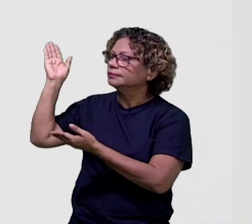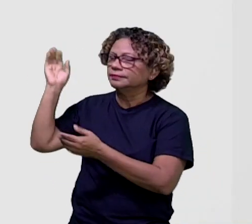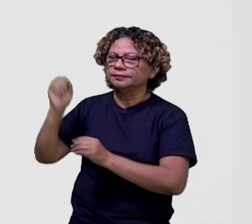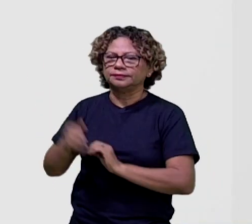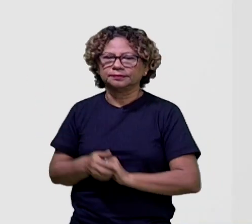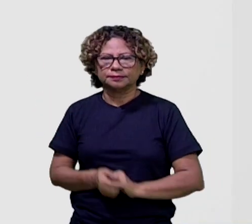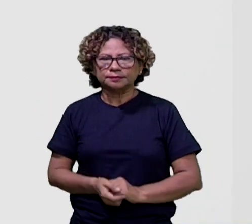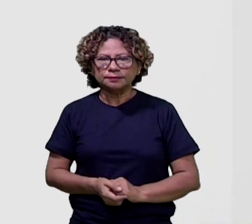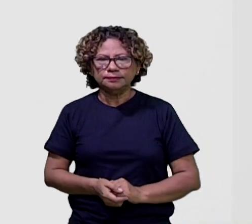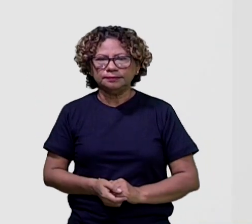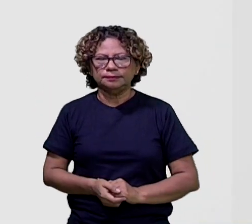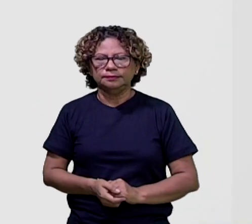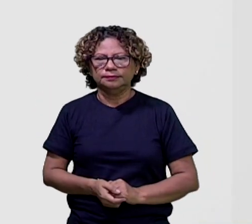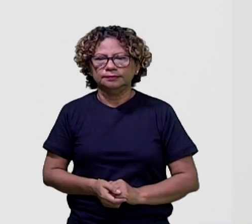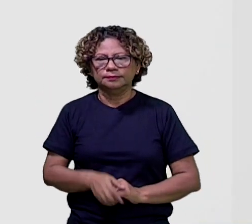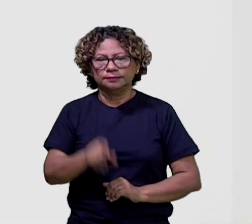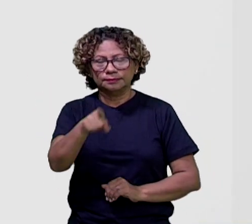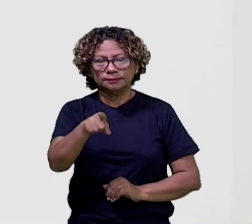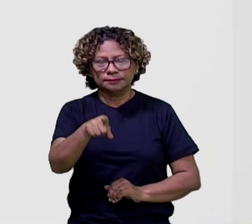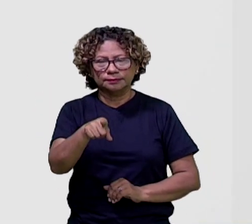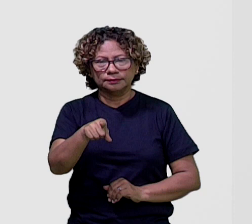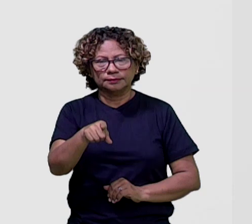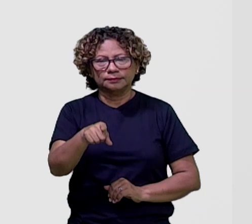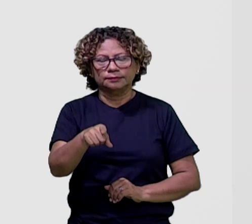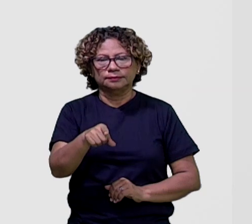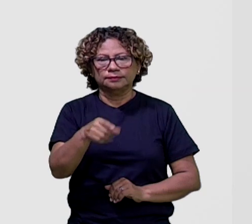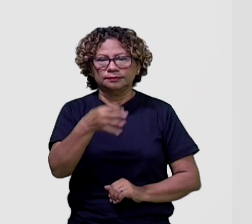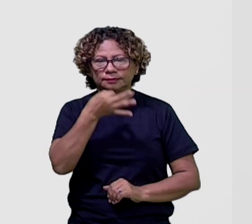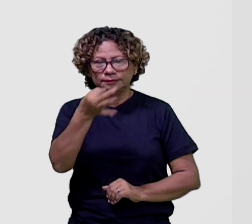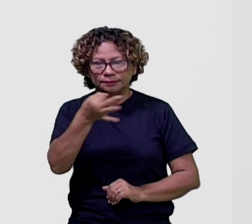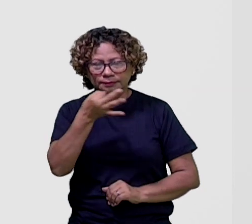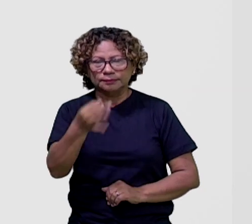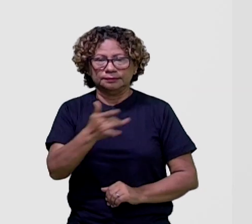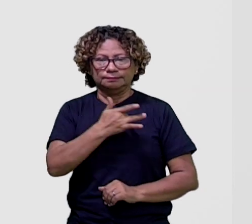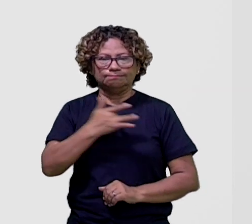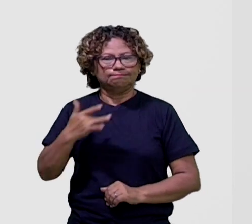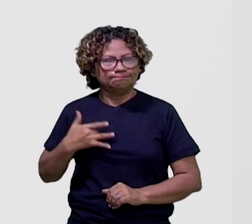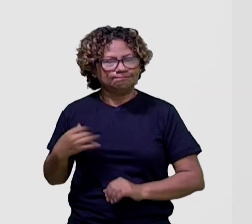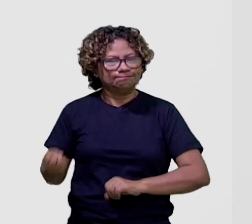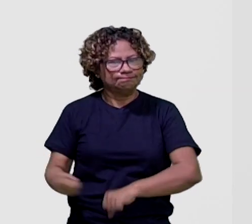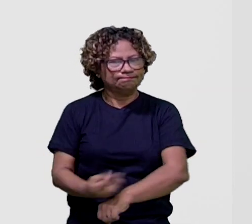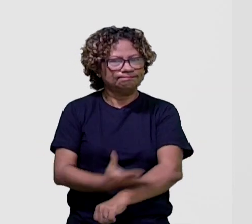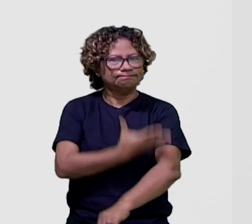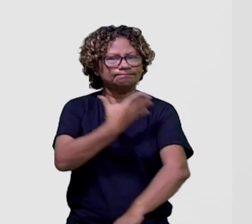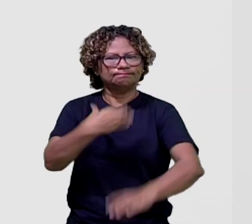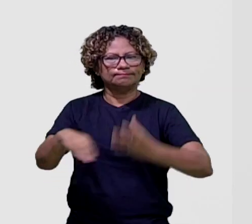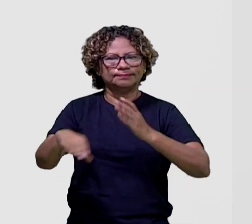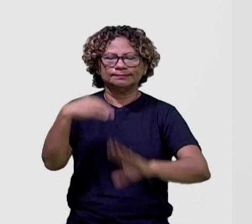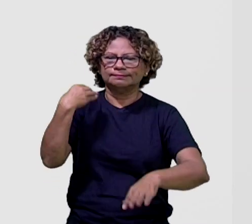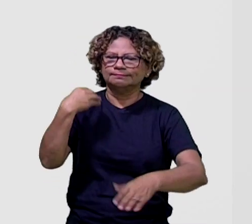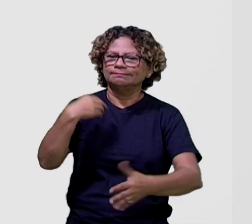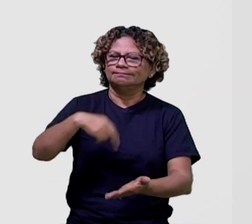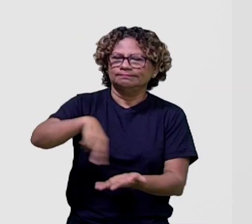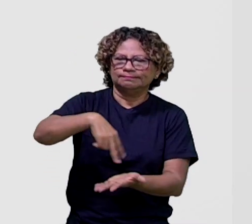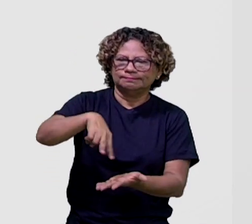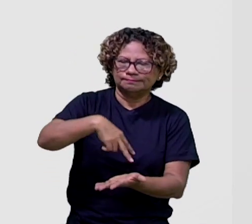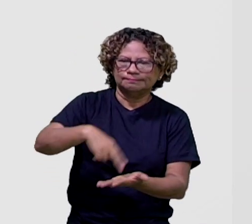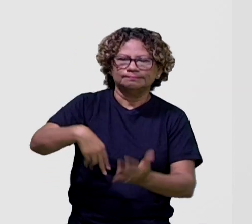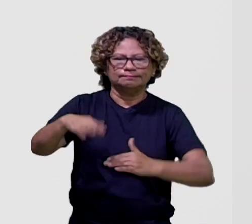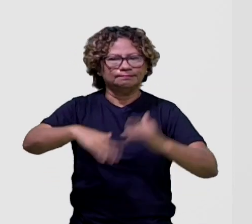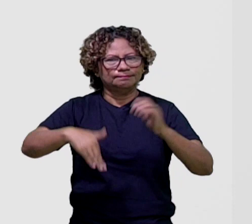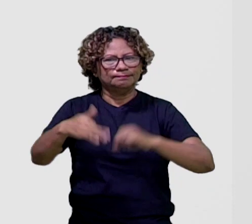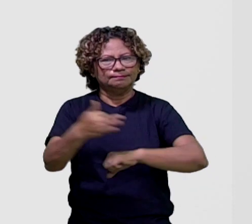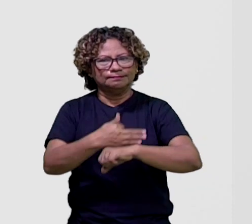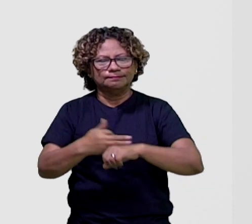conosco nos próximos momentos? É sobre saúde emocional, música e dança, profissões do